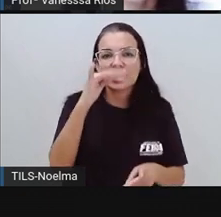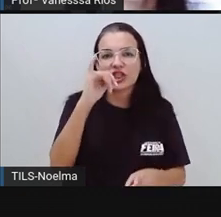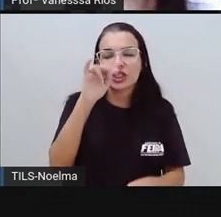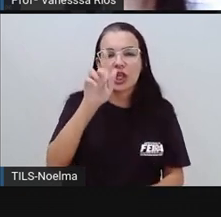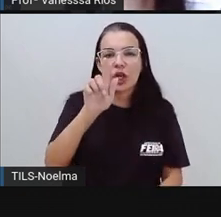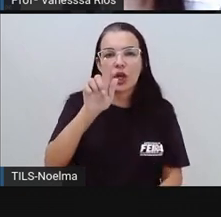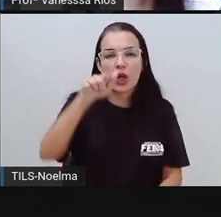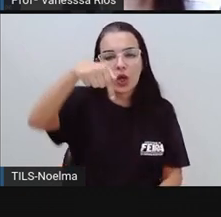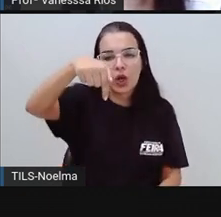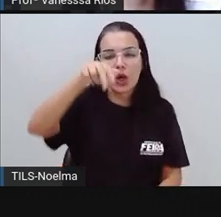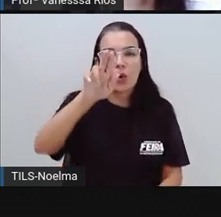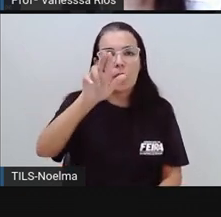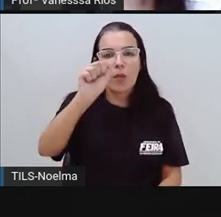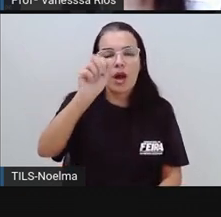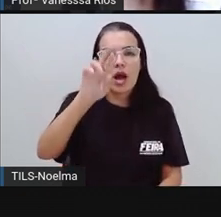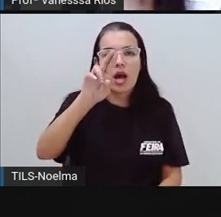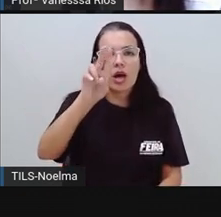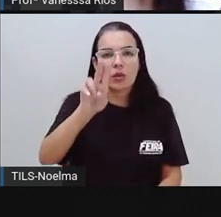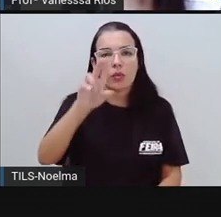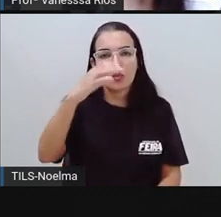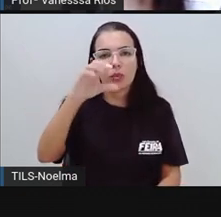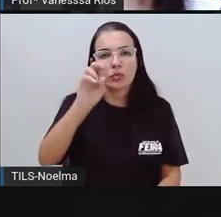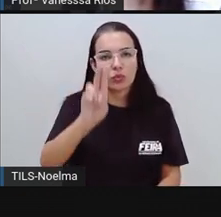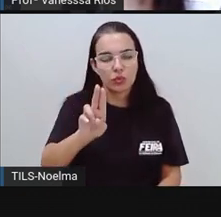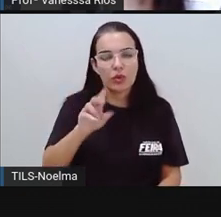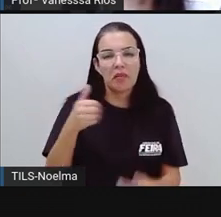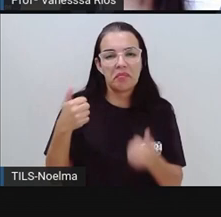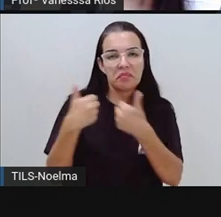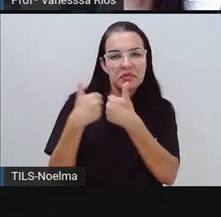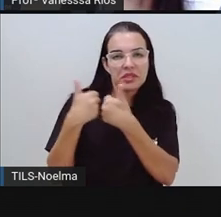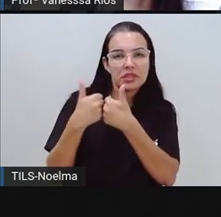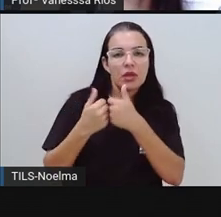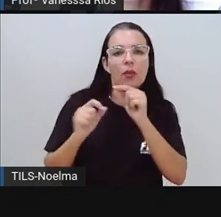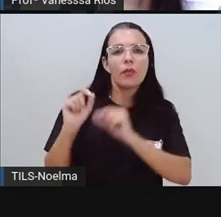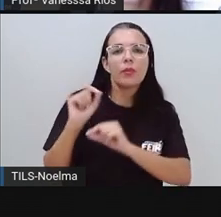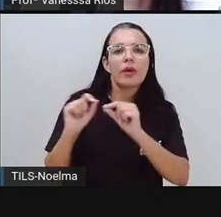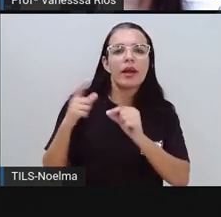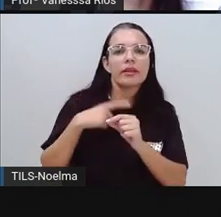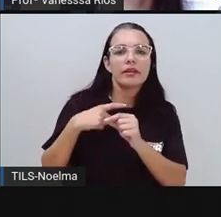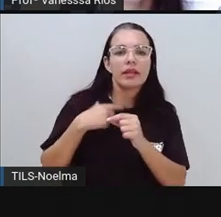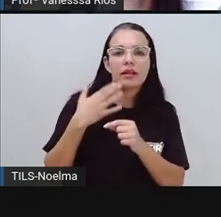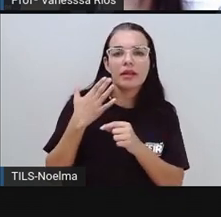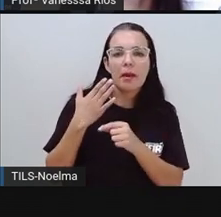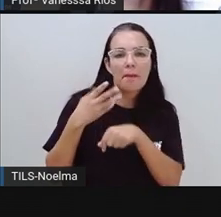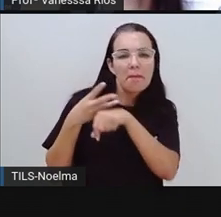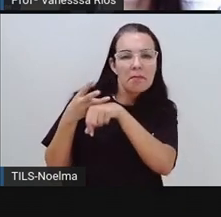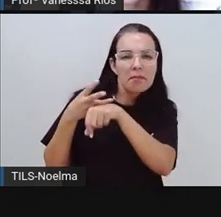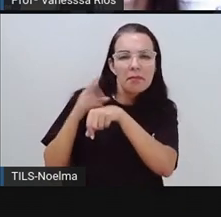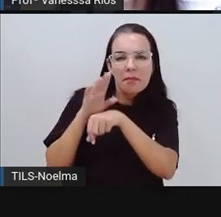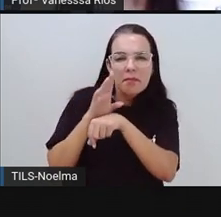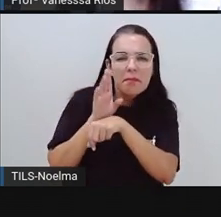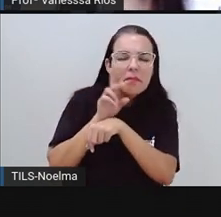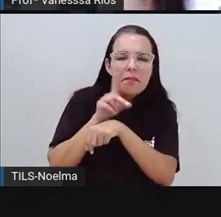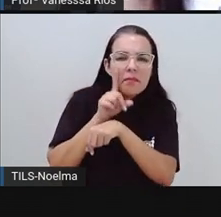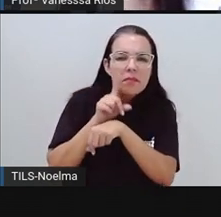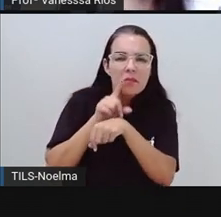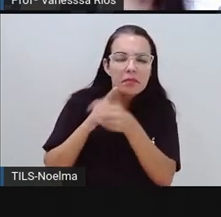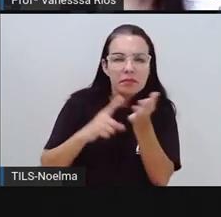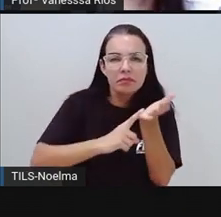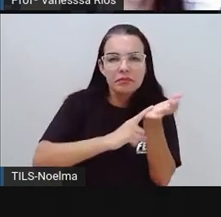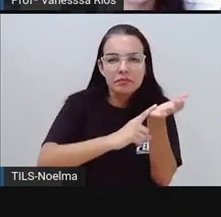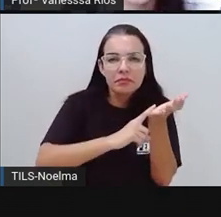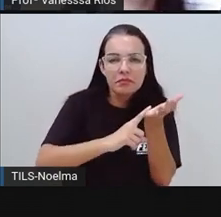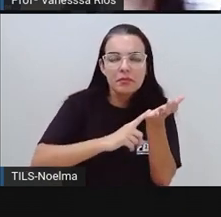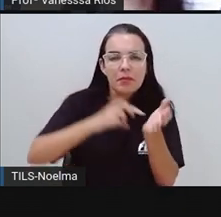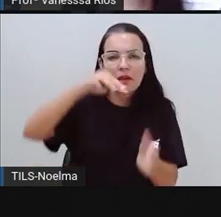Sul. Então vizinho aí ao distrito de Ticuaro Sul, nessa cor aqui, como se fosse um bege, tem o distrito da